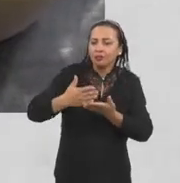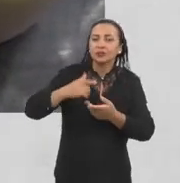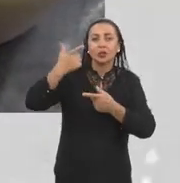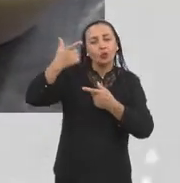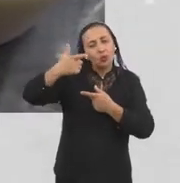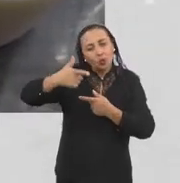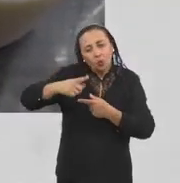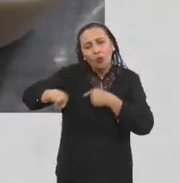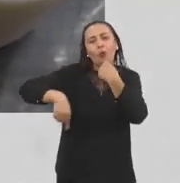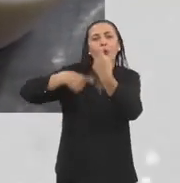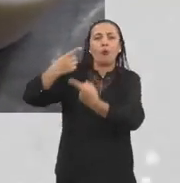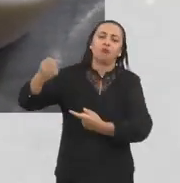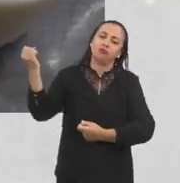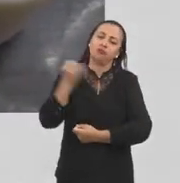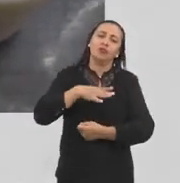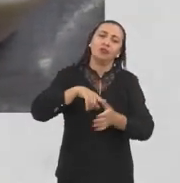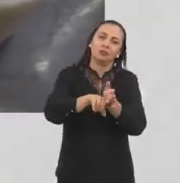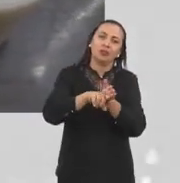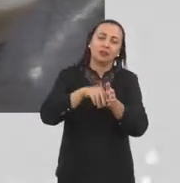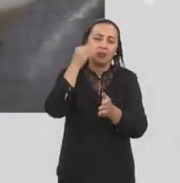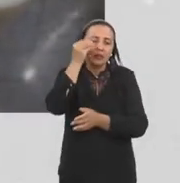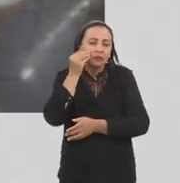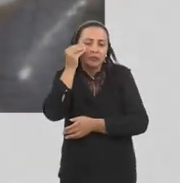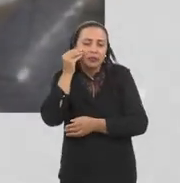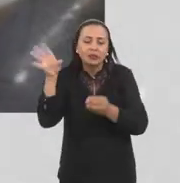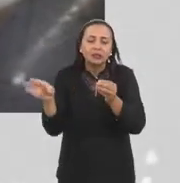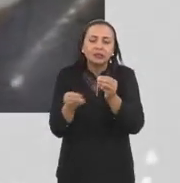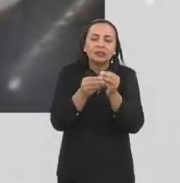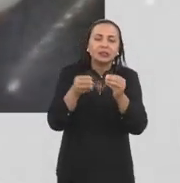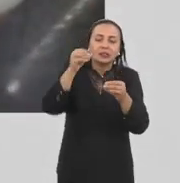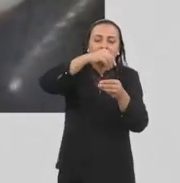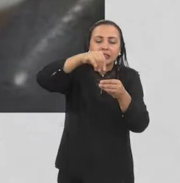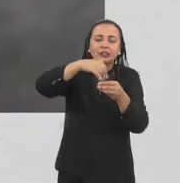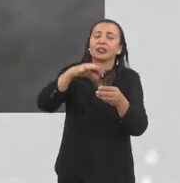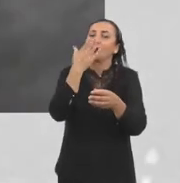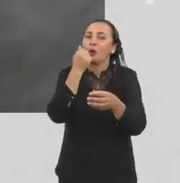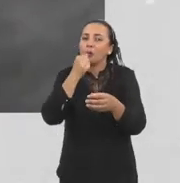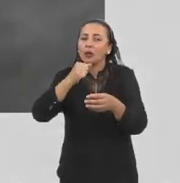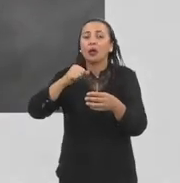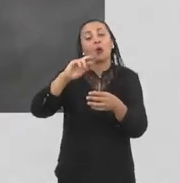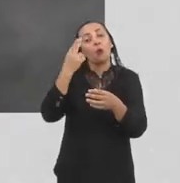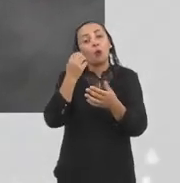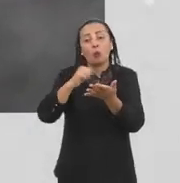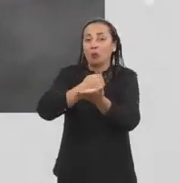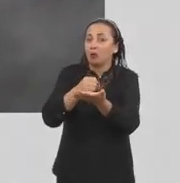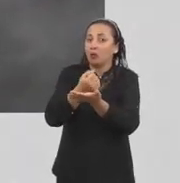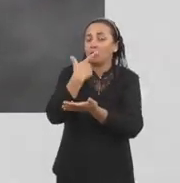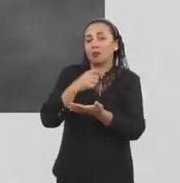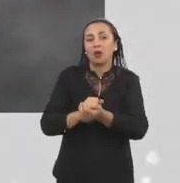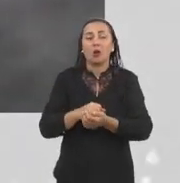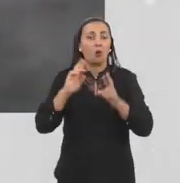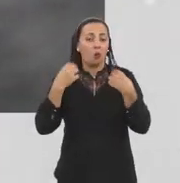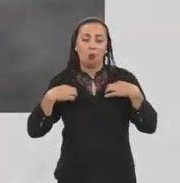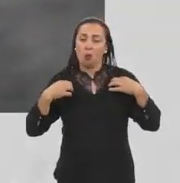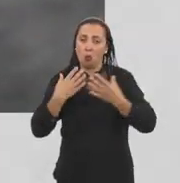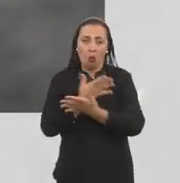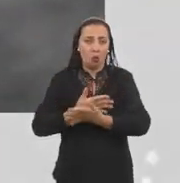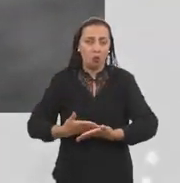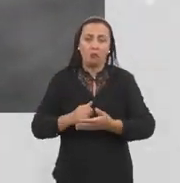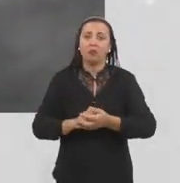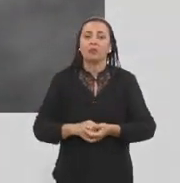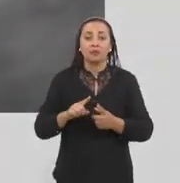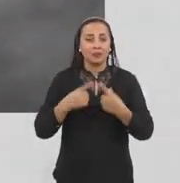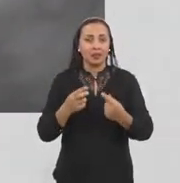alimentos, ou na indústria farmacêutica, na indústria teixo. Ele tem esse potencial, mas agora é uma nova etapa e novos